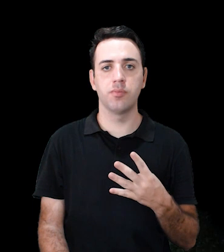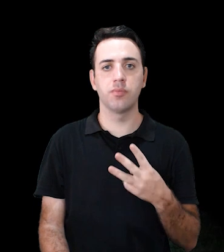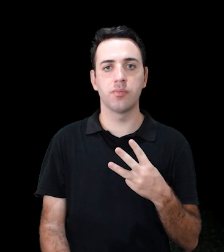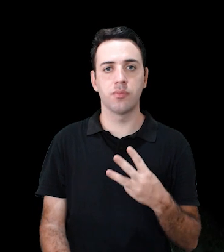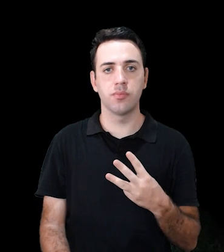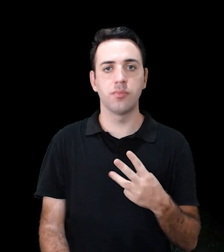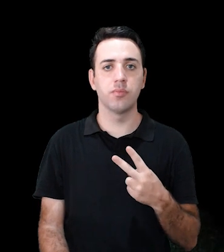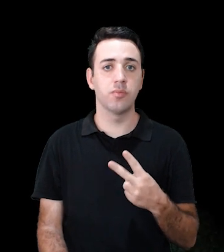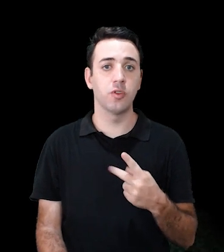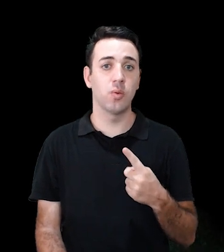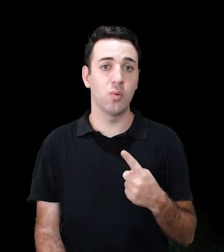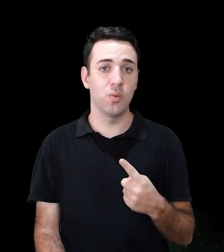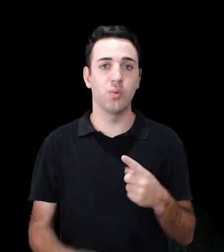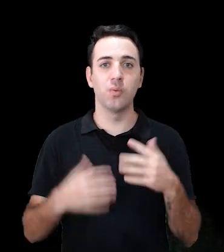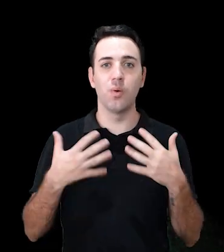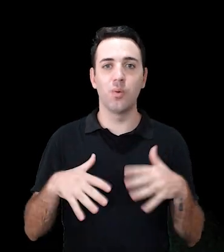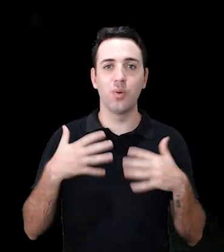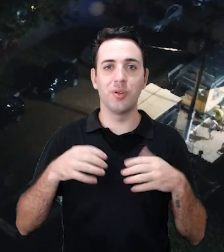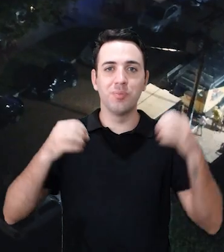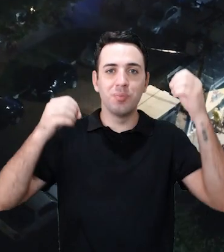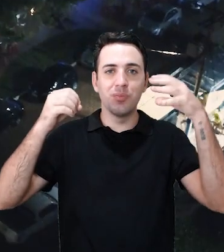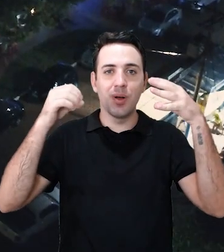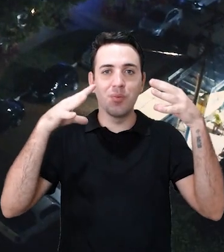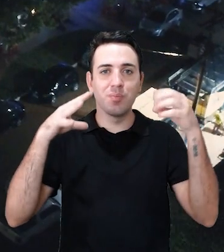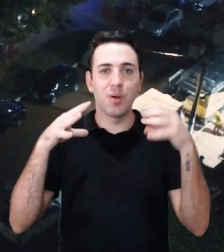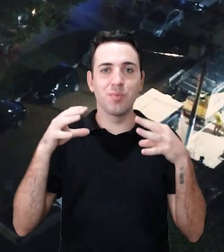2, 1